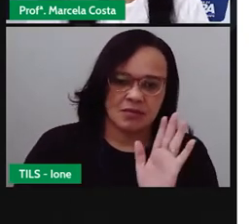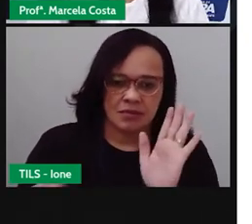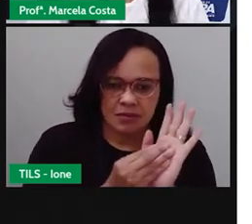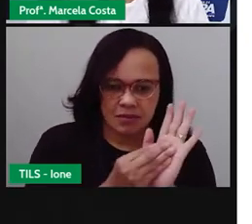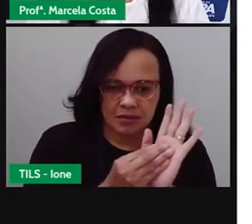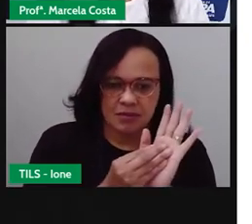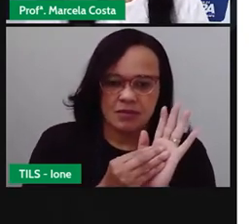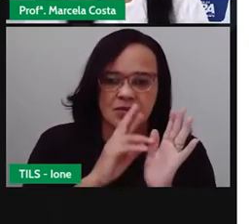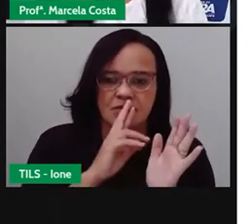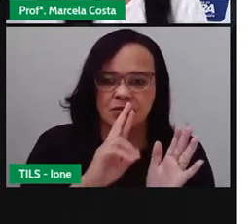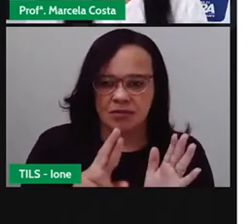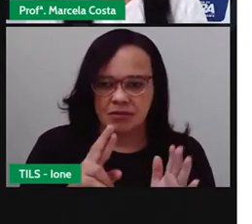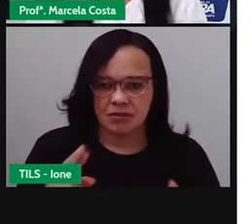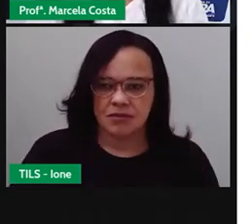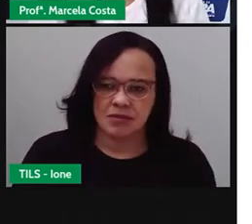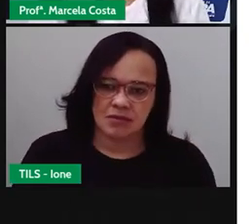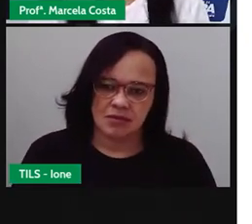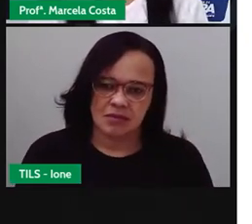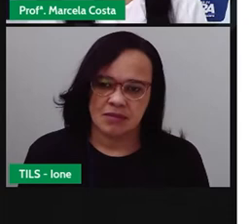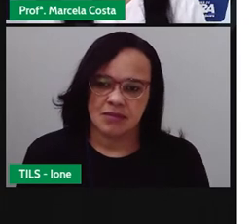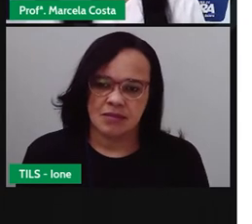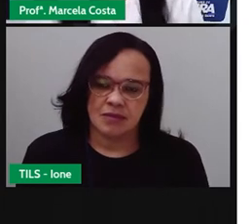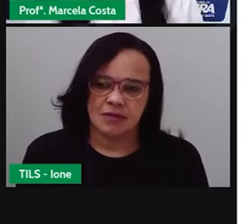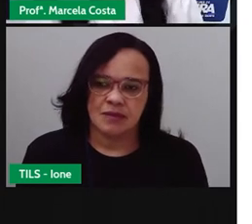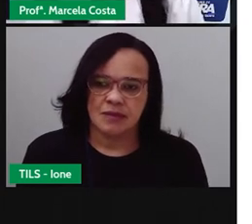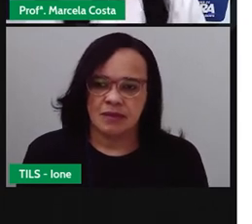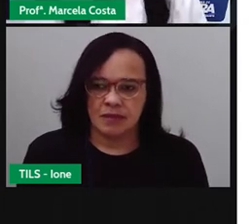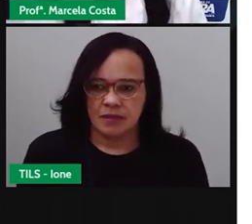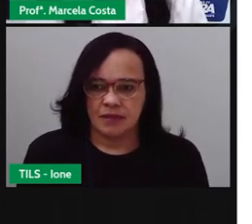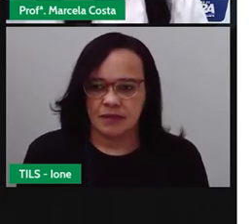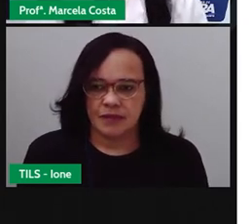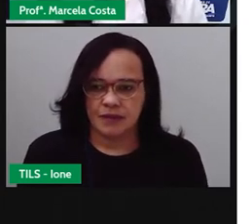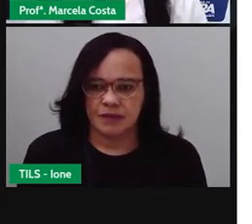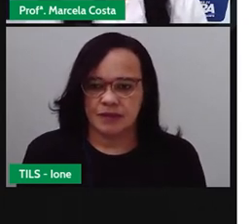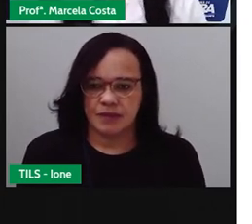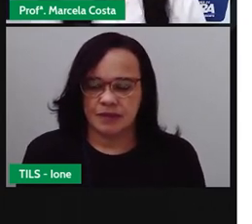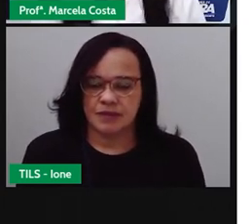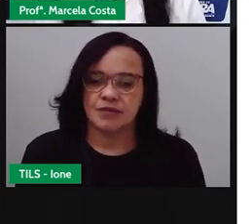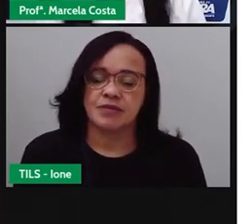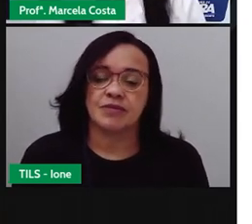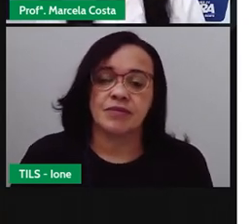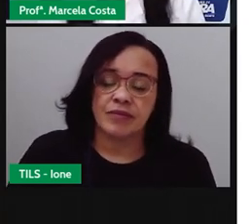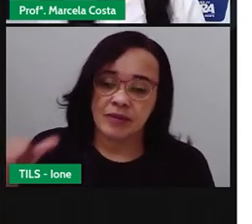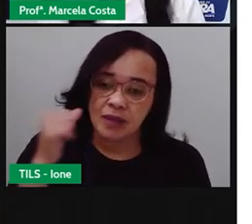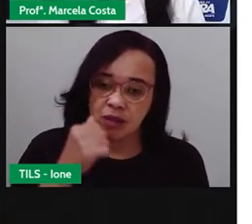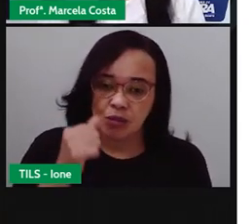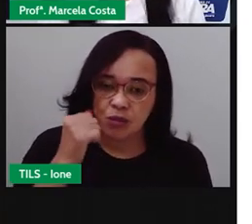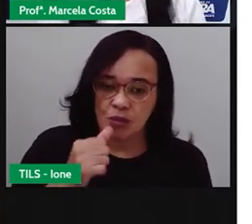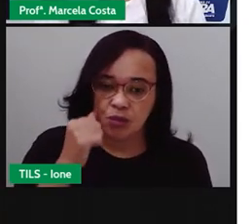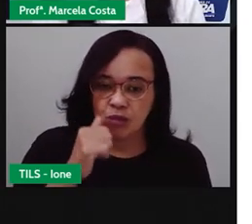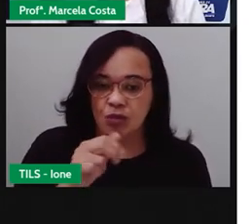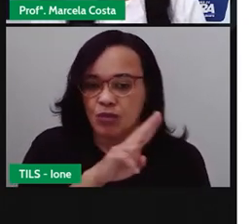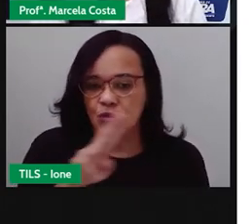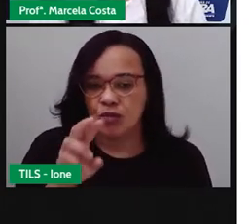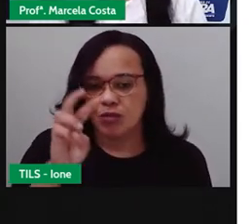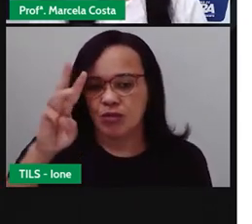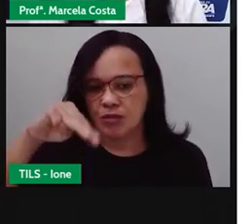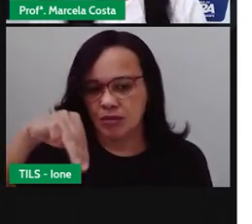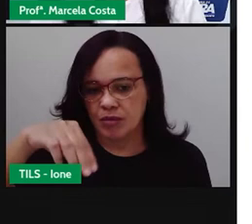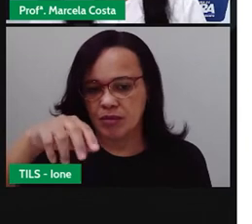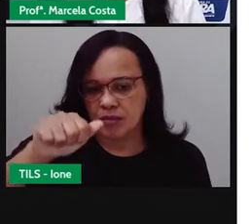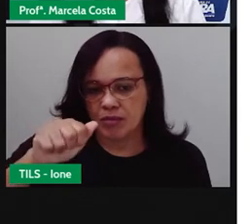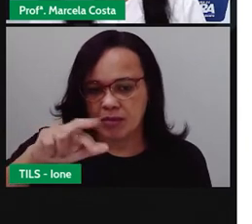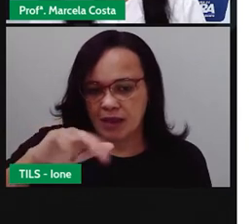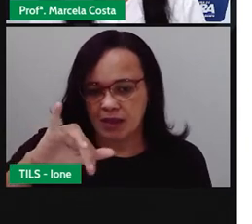Agora, vamos ver esse outro problema. Lina Maria vende uma rede de tomate por